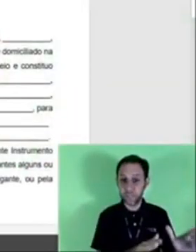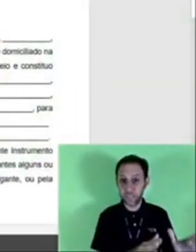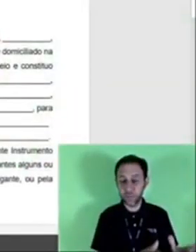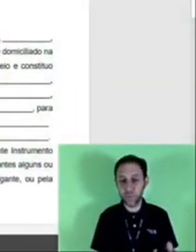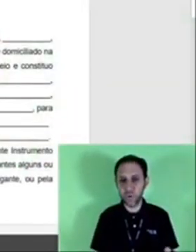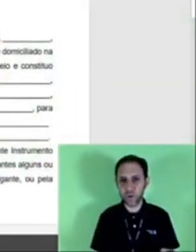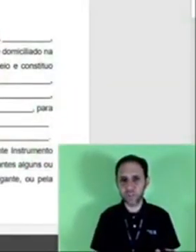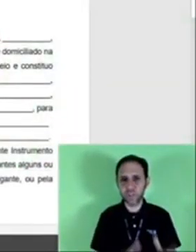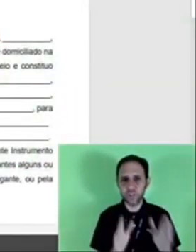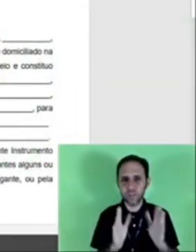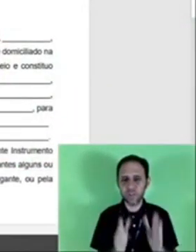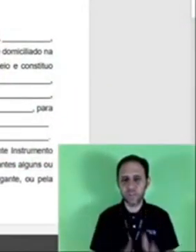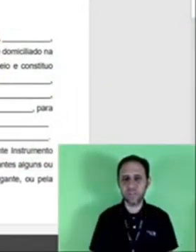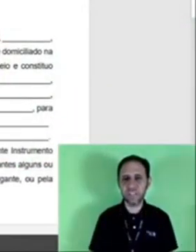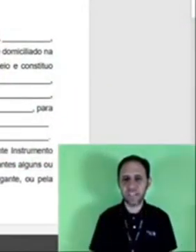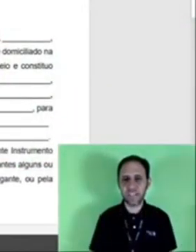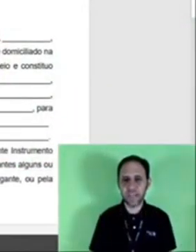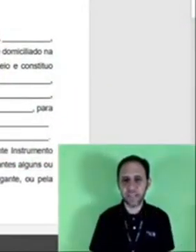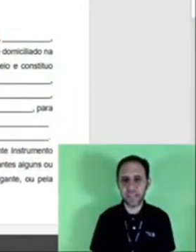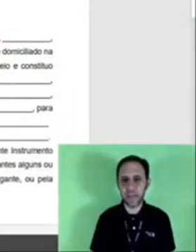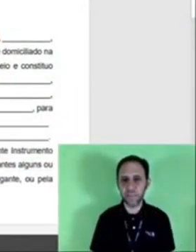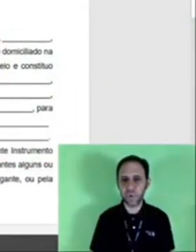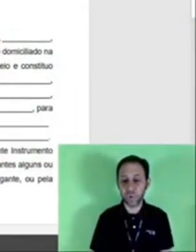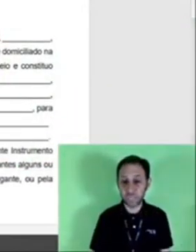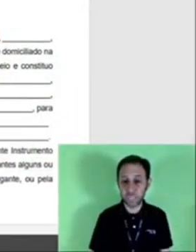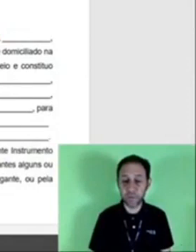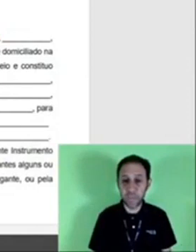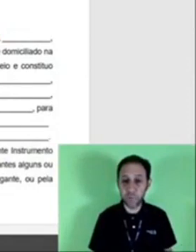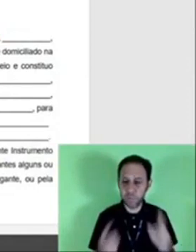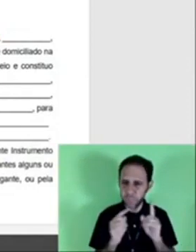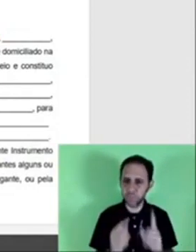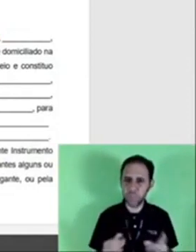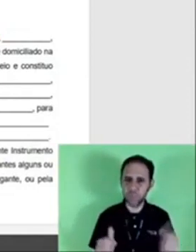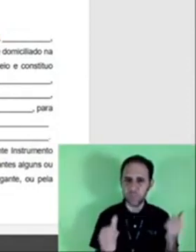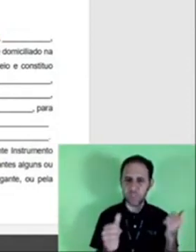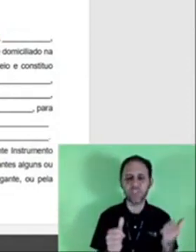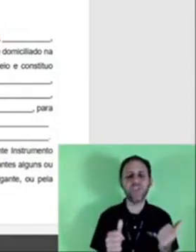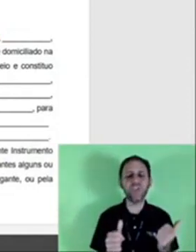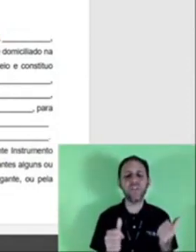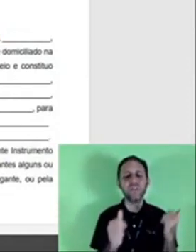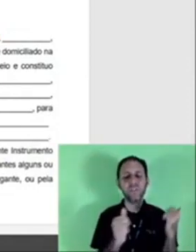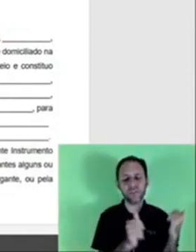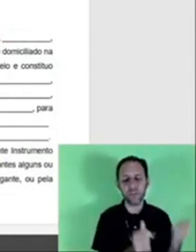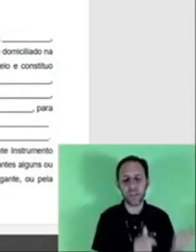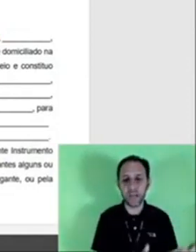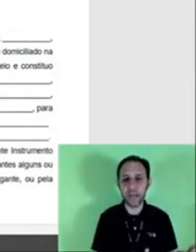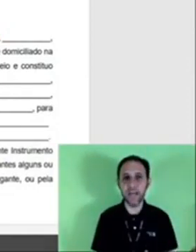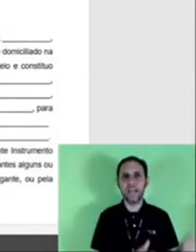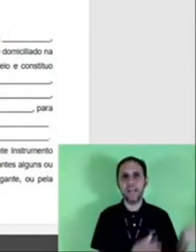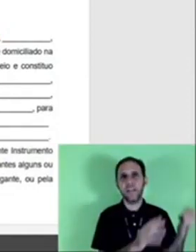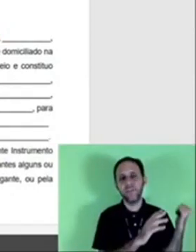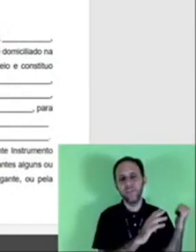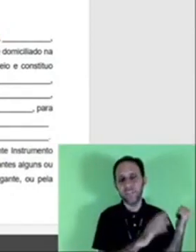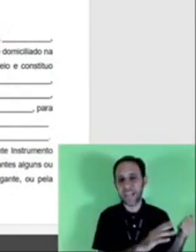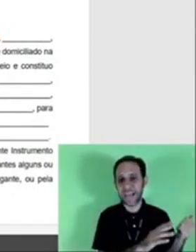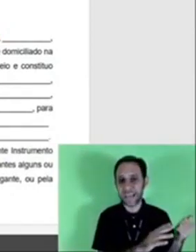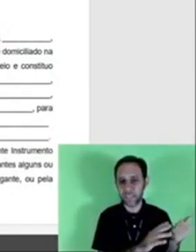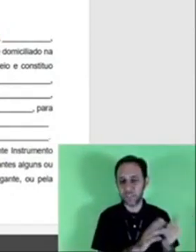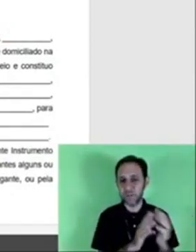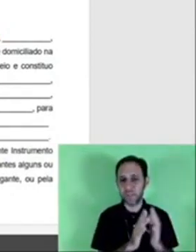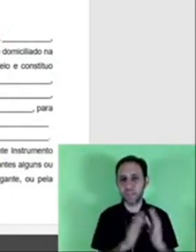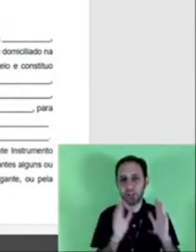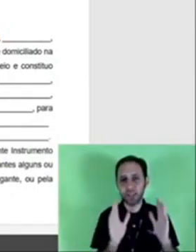nós estamos aqui no Word e nós estamos na tela da procuração. É o mesmo texto que a gente tinha visto lá no